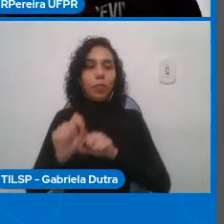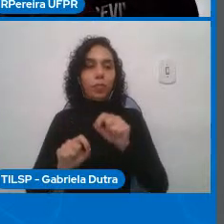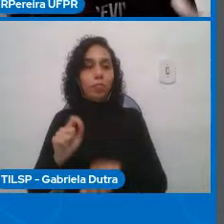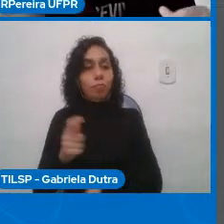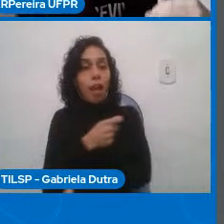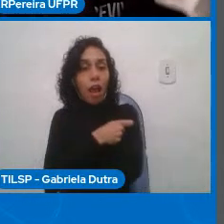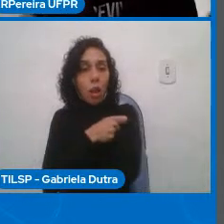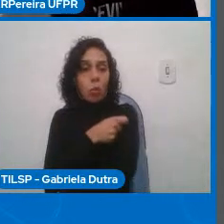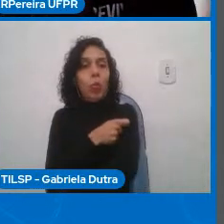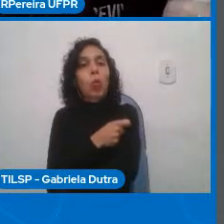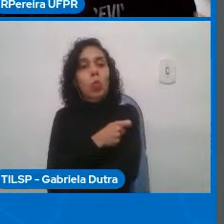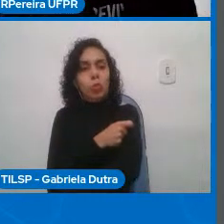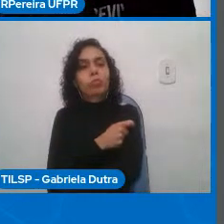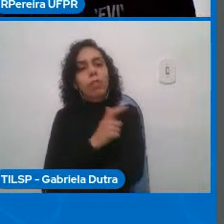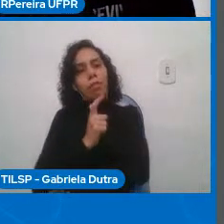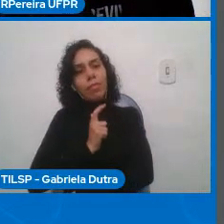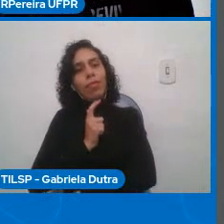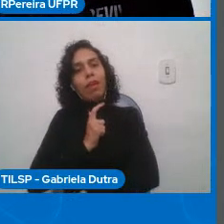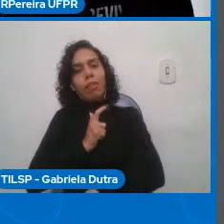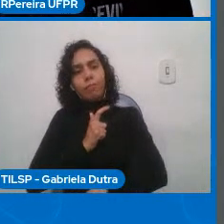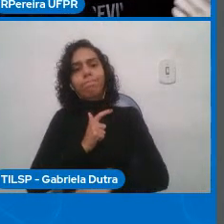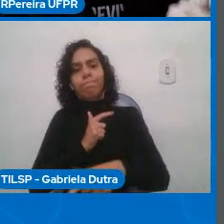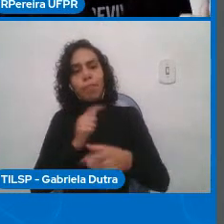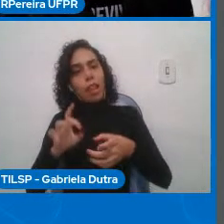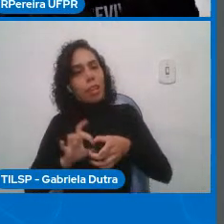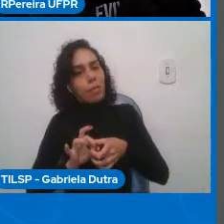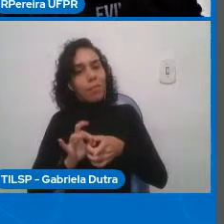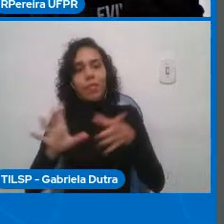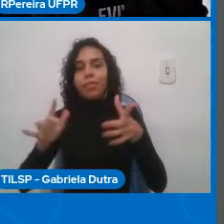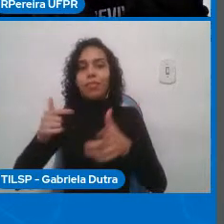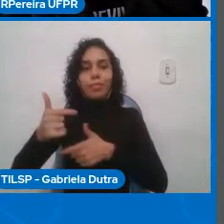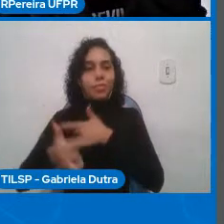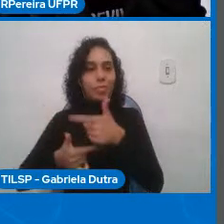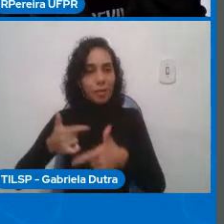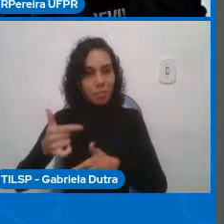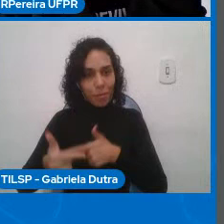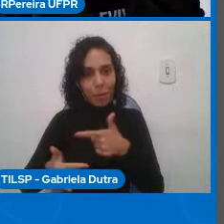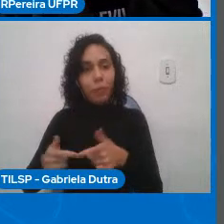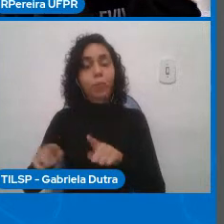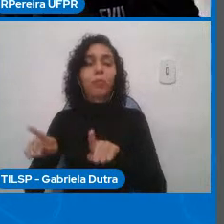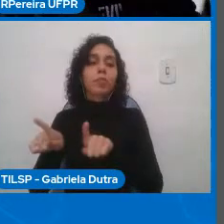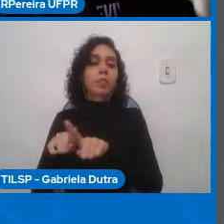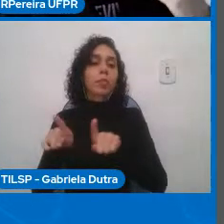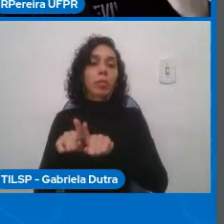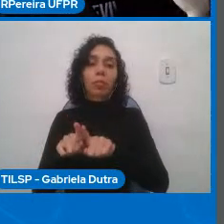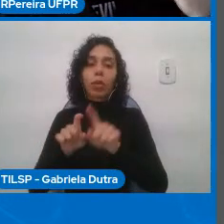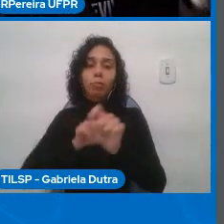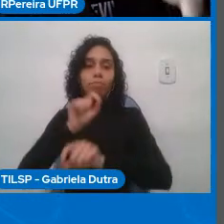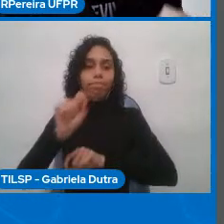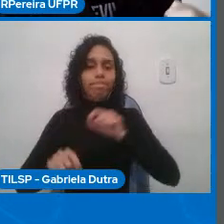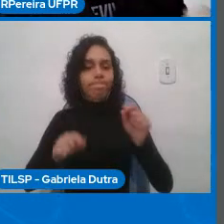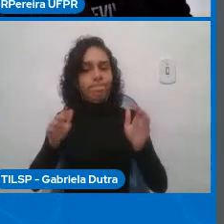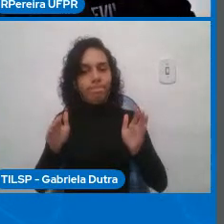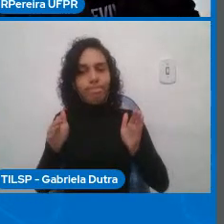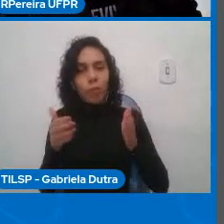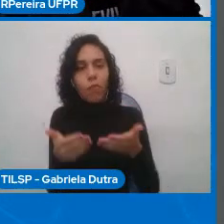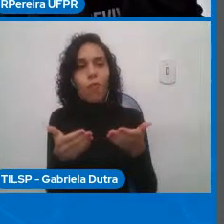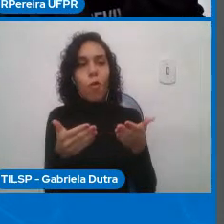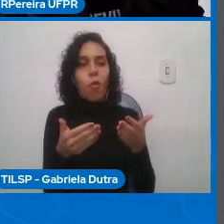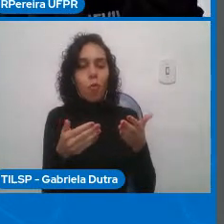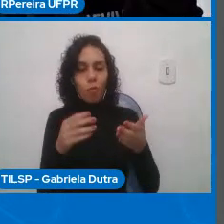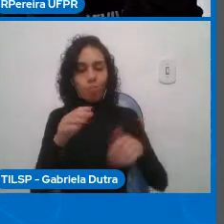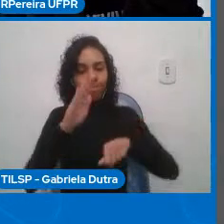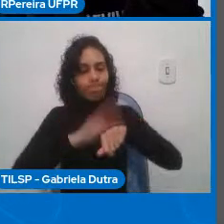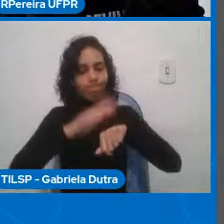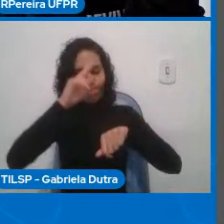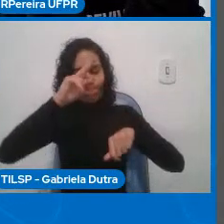estilo possível de como e o que fazer e priorizar a autoavaliação em que a pessoa olhe para o que ela fez e ela mesmo